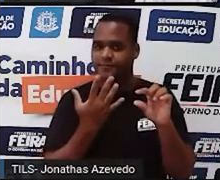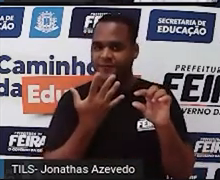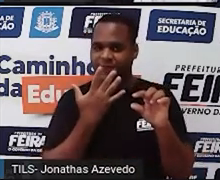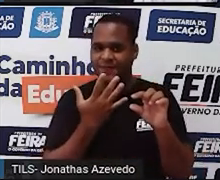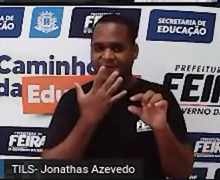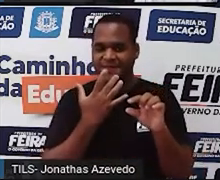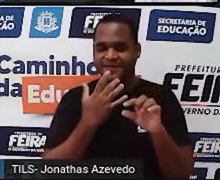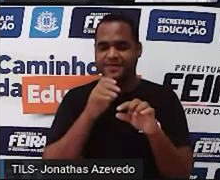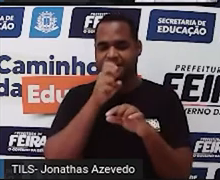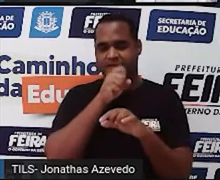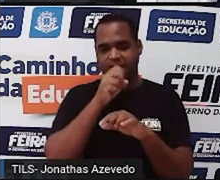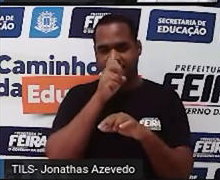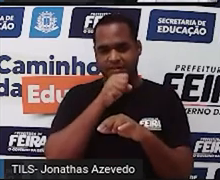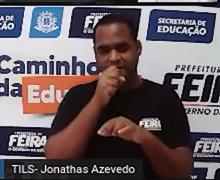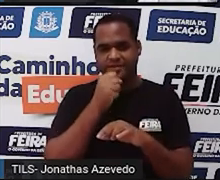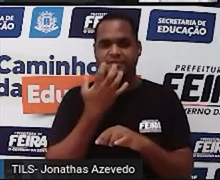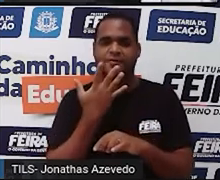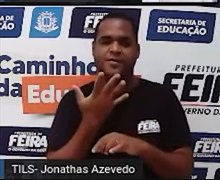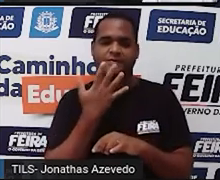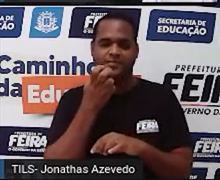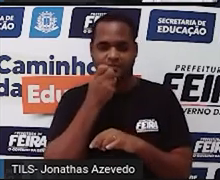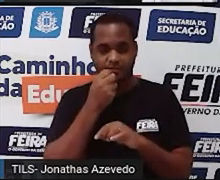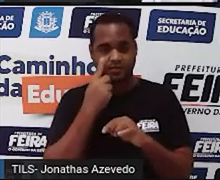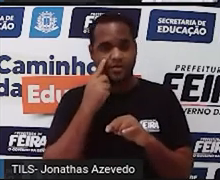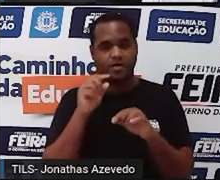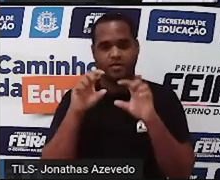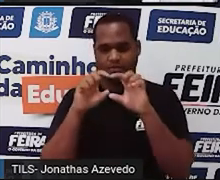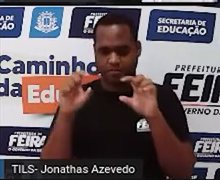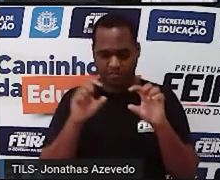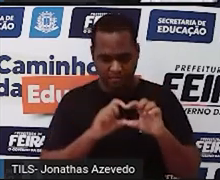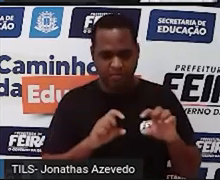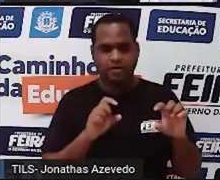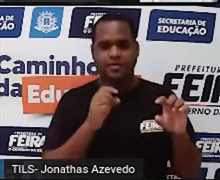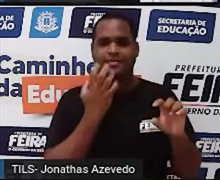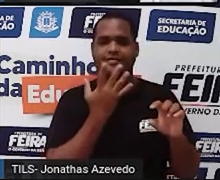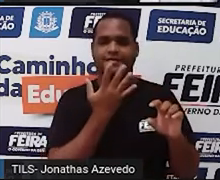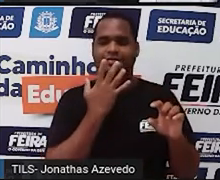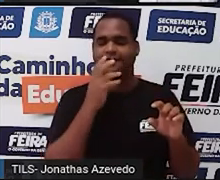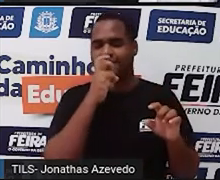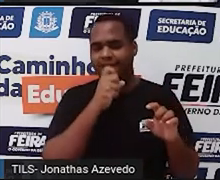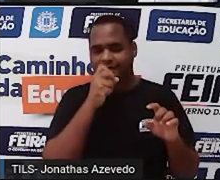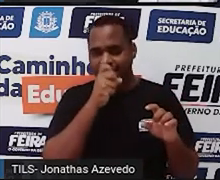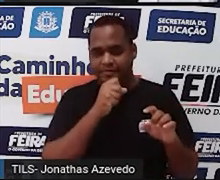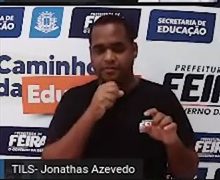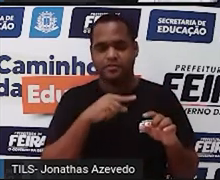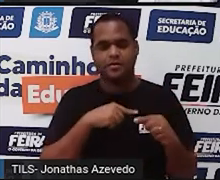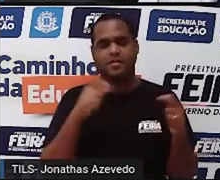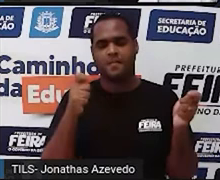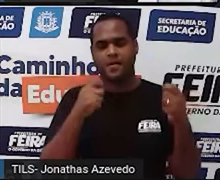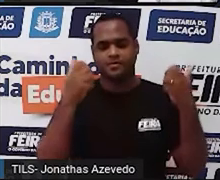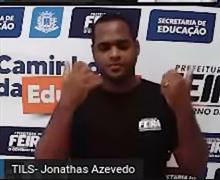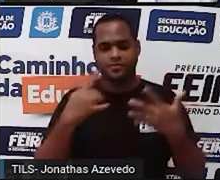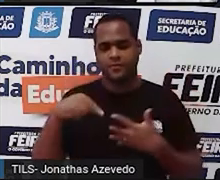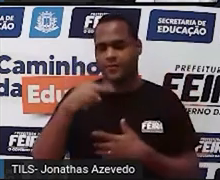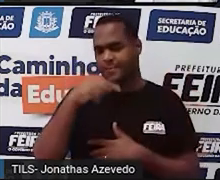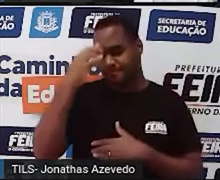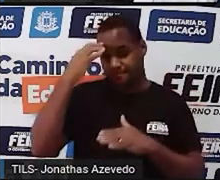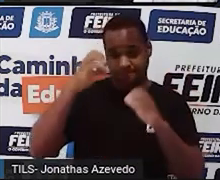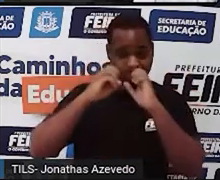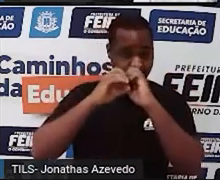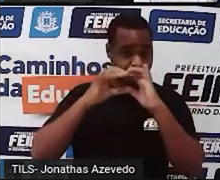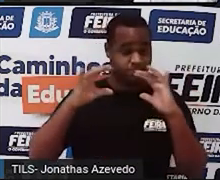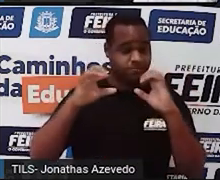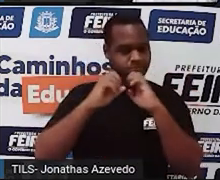laranja e essas partes grifadas são as partes que vão fazer com que a gente descubra